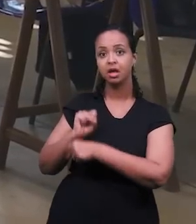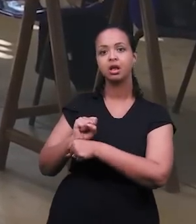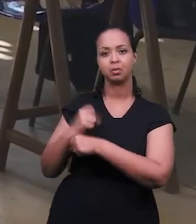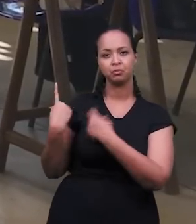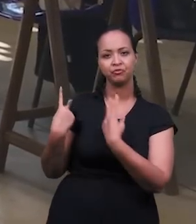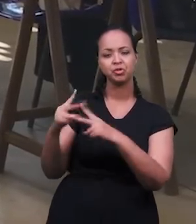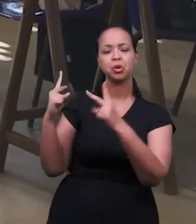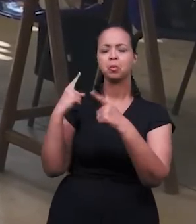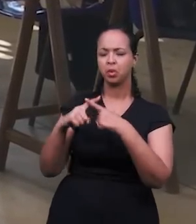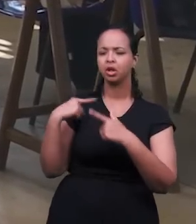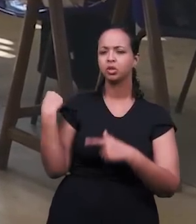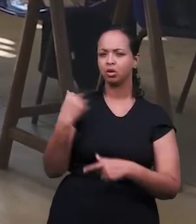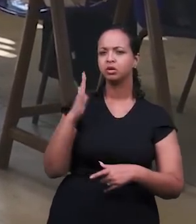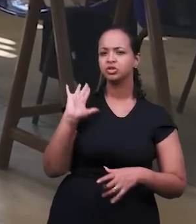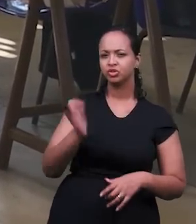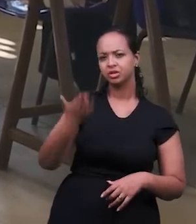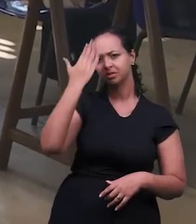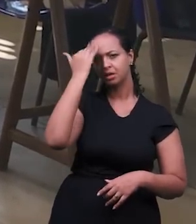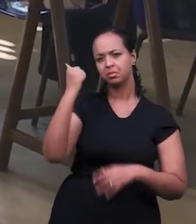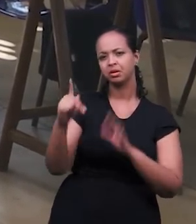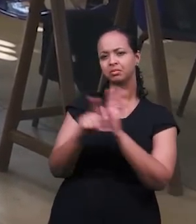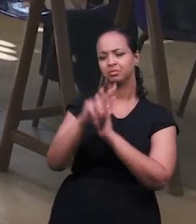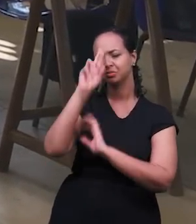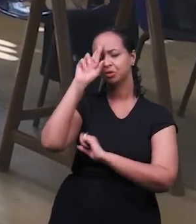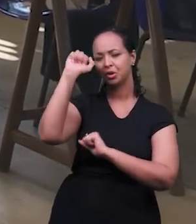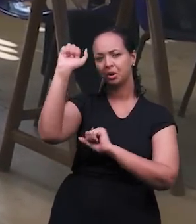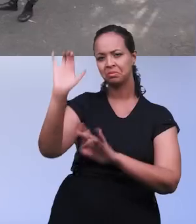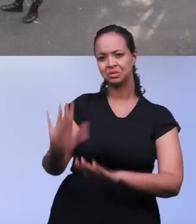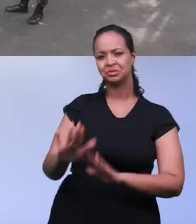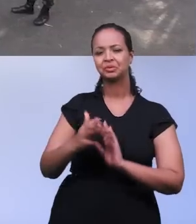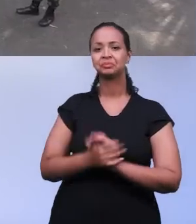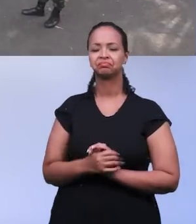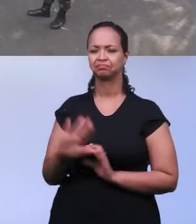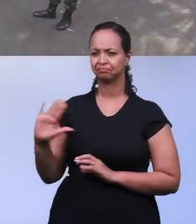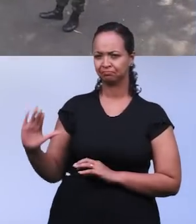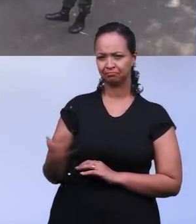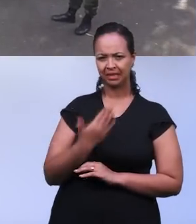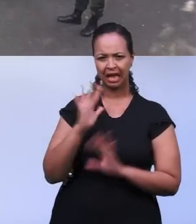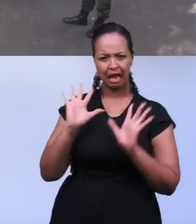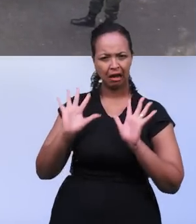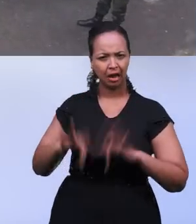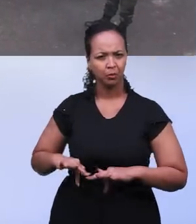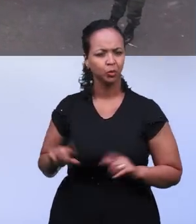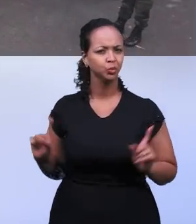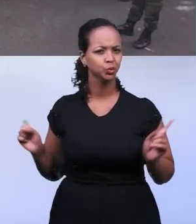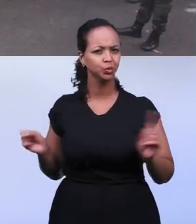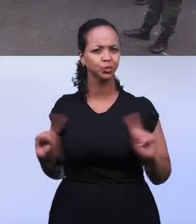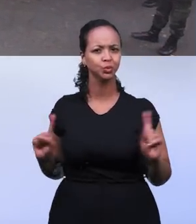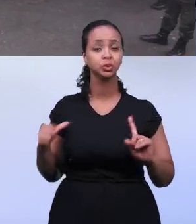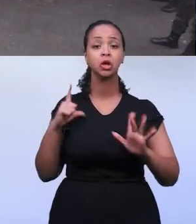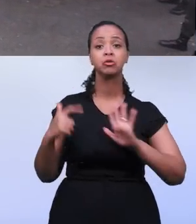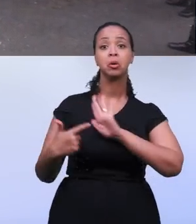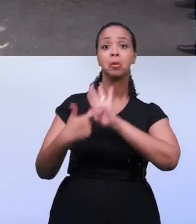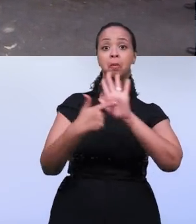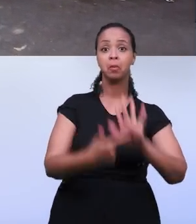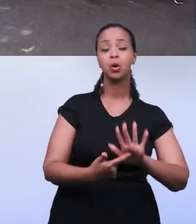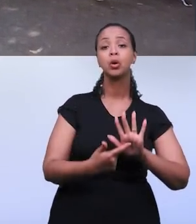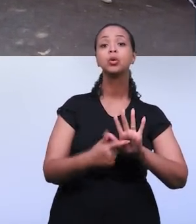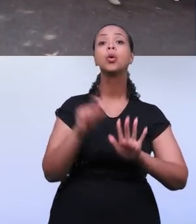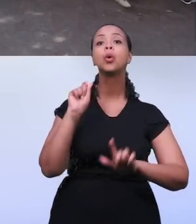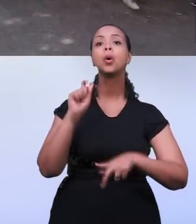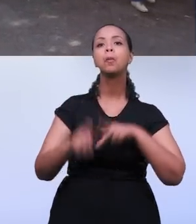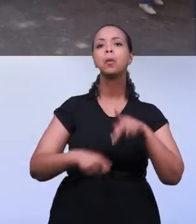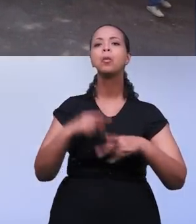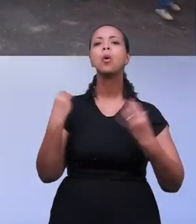esse êxito, essa vitória, que a gente sabe que vai vir da parte do Senhor. E não acabou por aí. Houve também demonstração ao